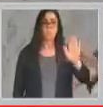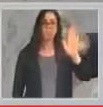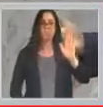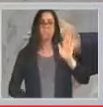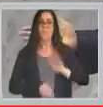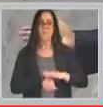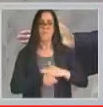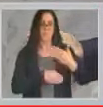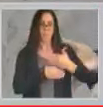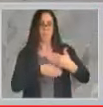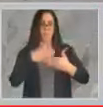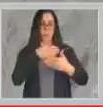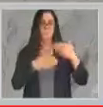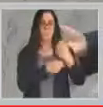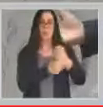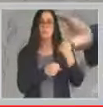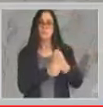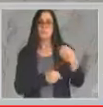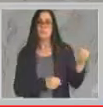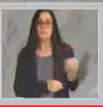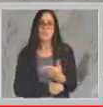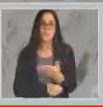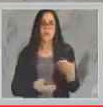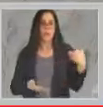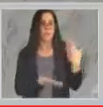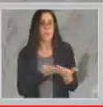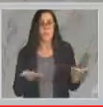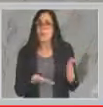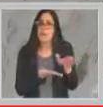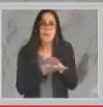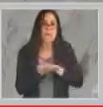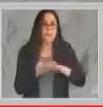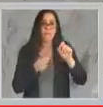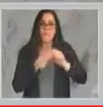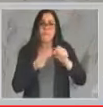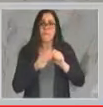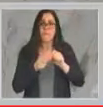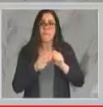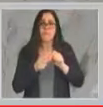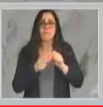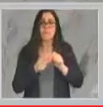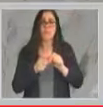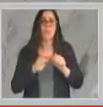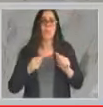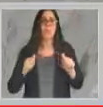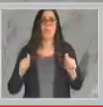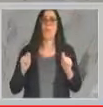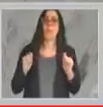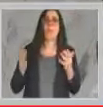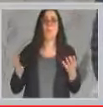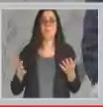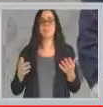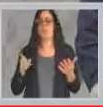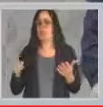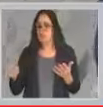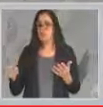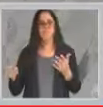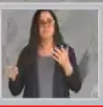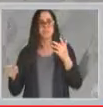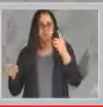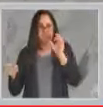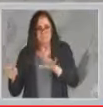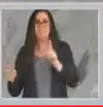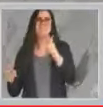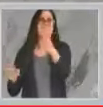alvenaria da escola e até hoje nada aconteceu. A situação é a mesma, não só nessa escola, como também em outras